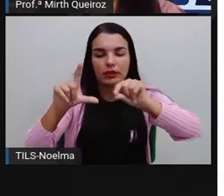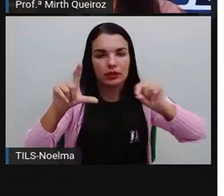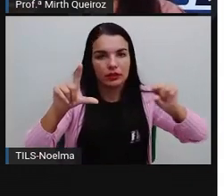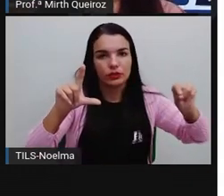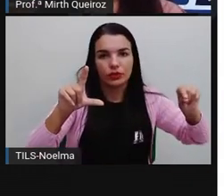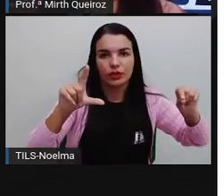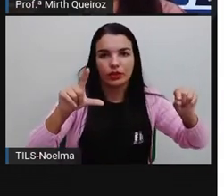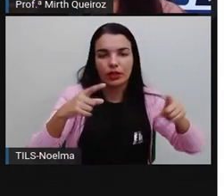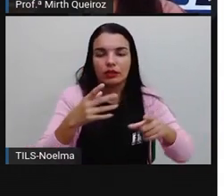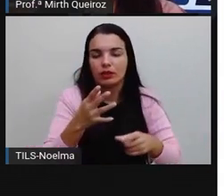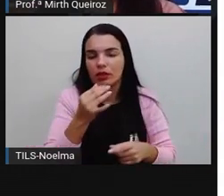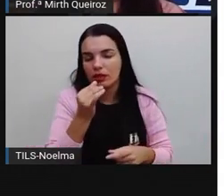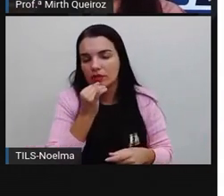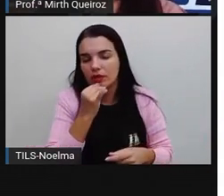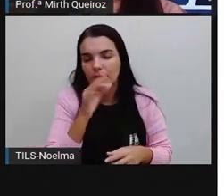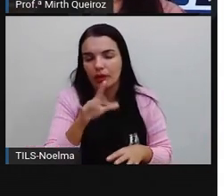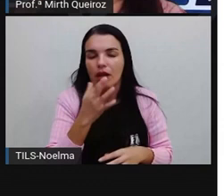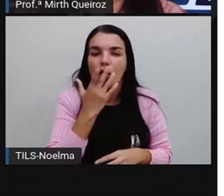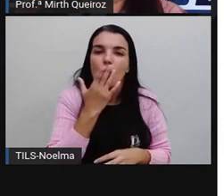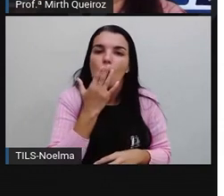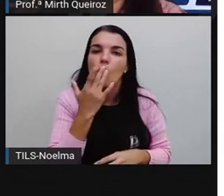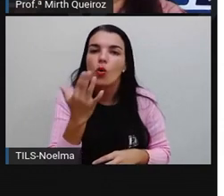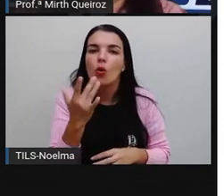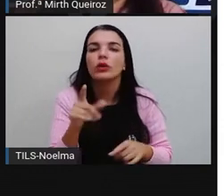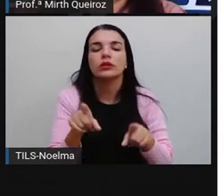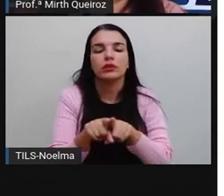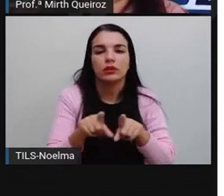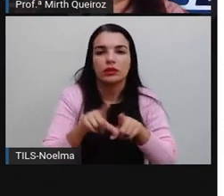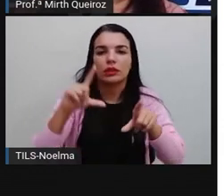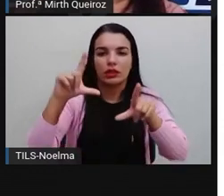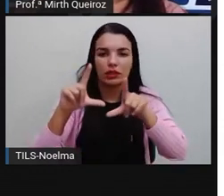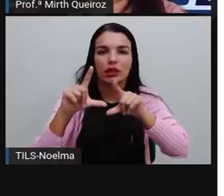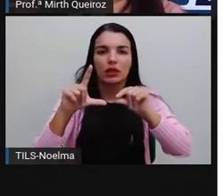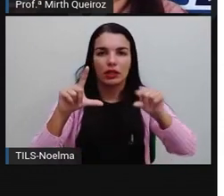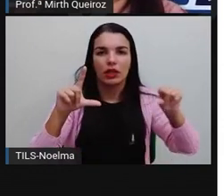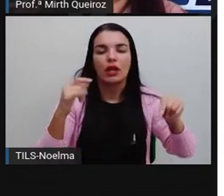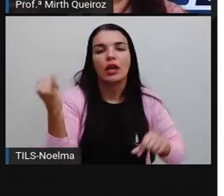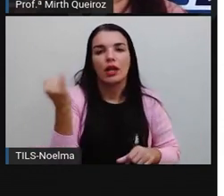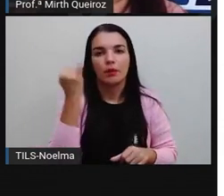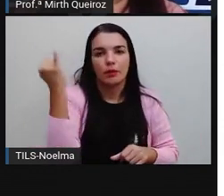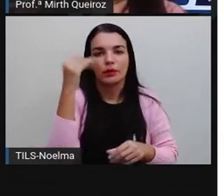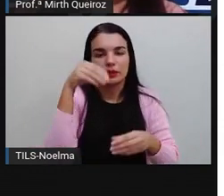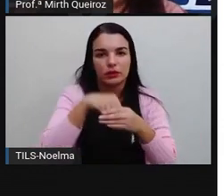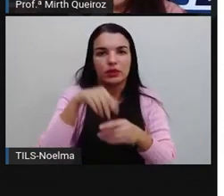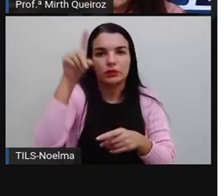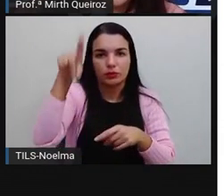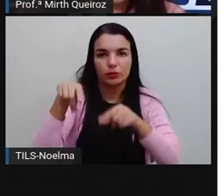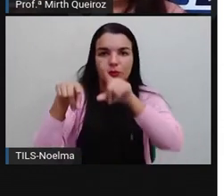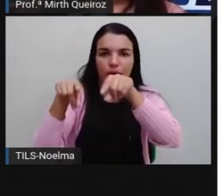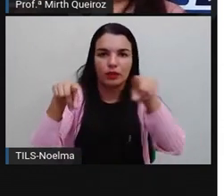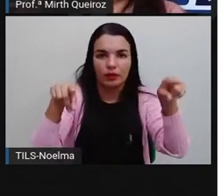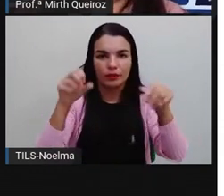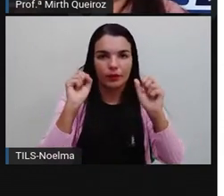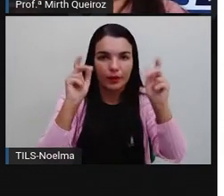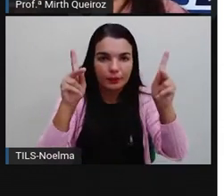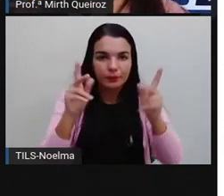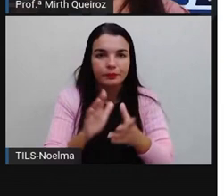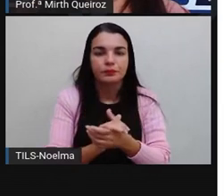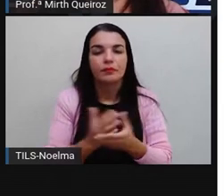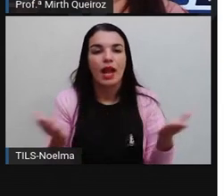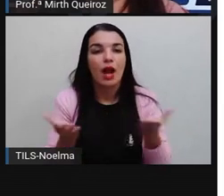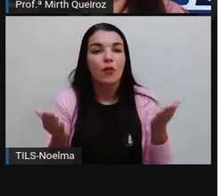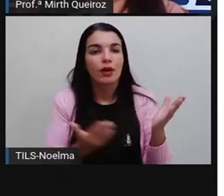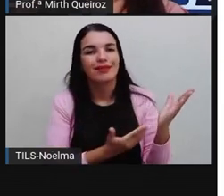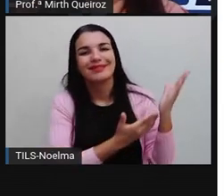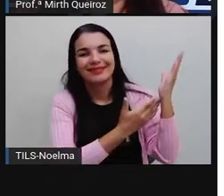gráficos, ele vai possuir legenda. Mas a legenda também aí é importante no gráfico, certo? E nós